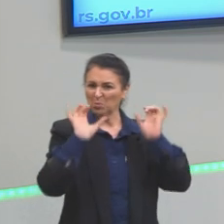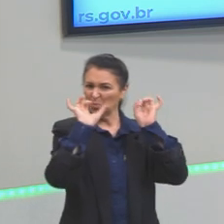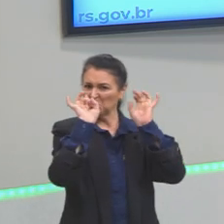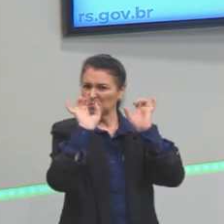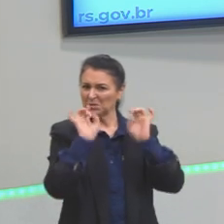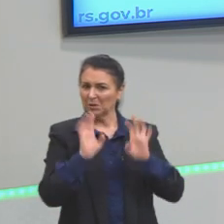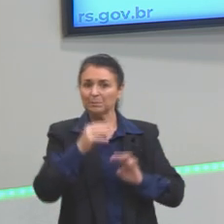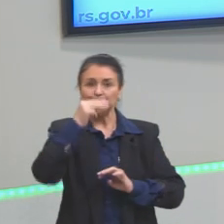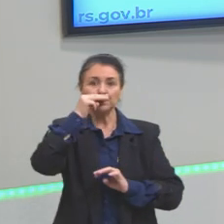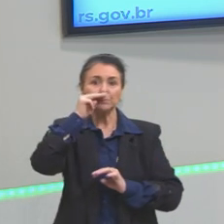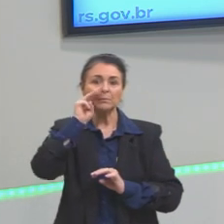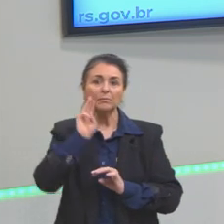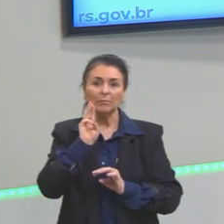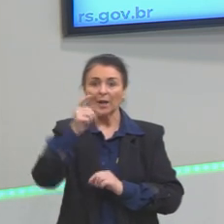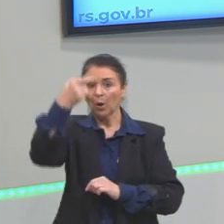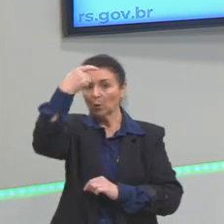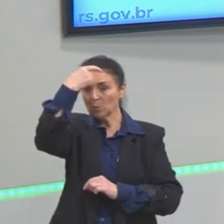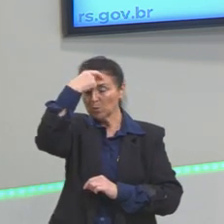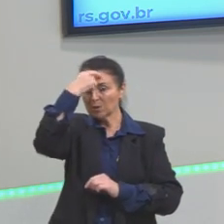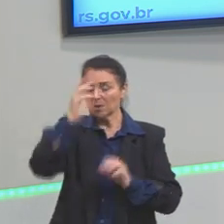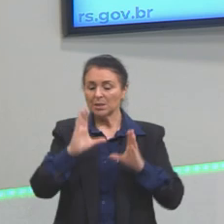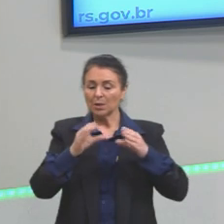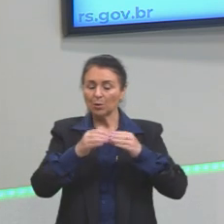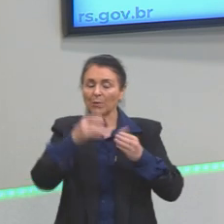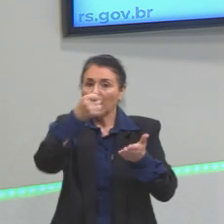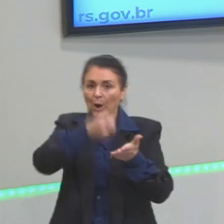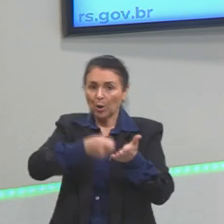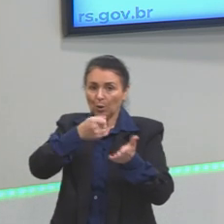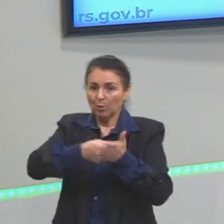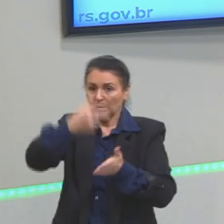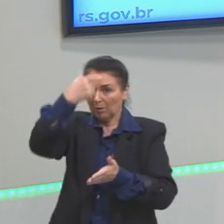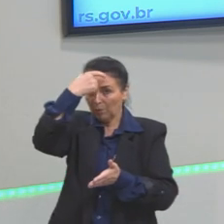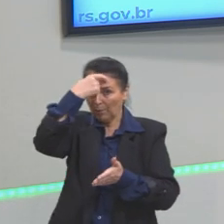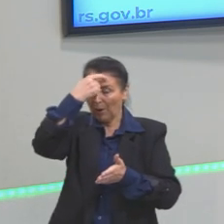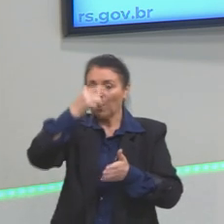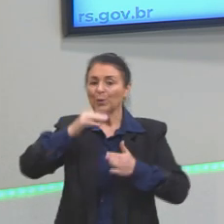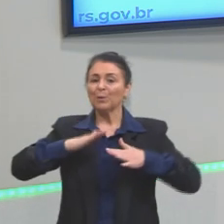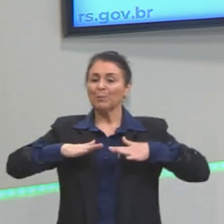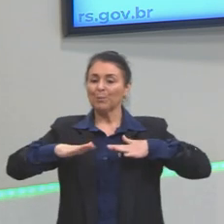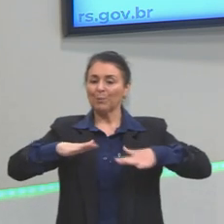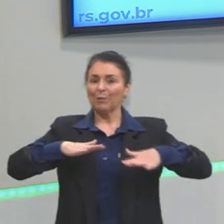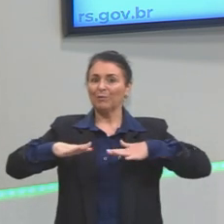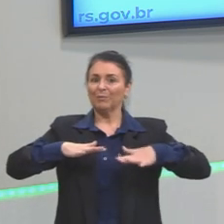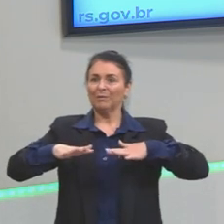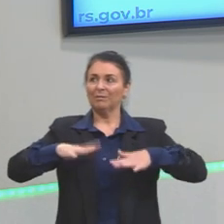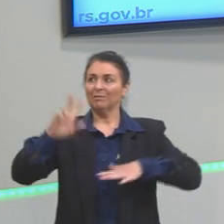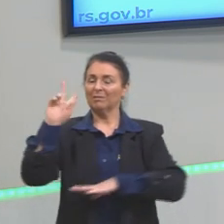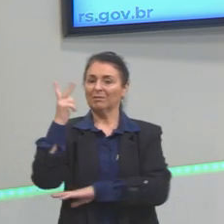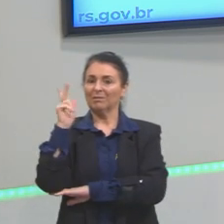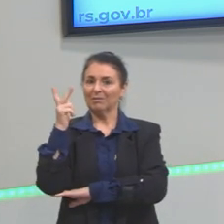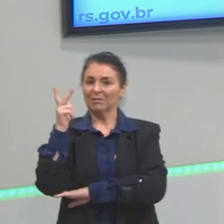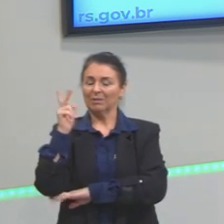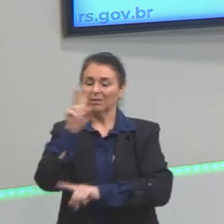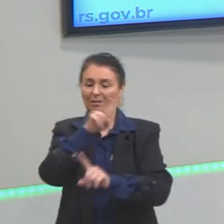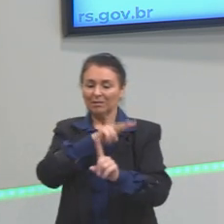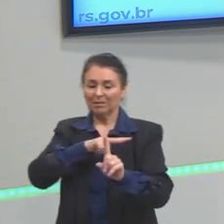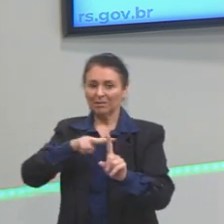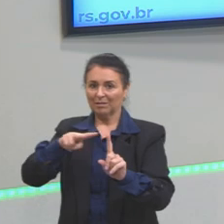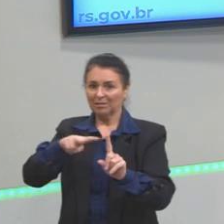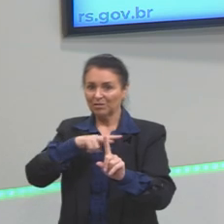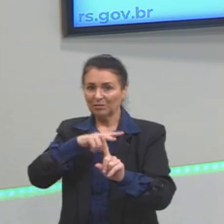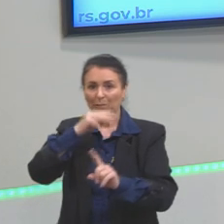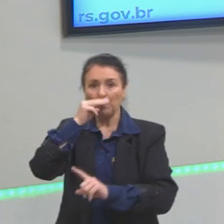Então, para o Marx, a consciência de classe e a luta de classes é o motor da história. Então, dentro da perspectiva marxista,